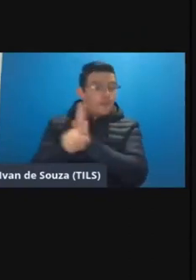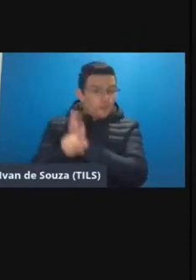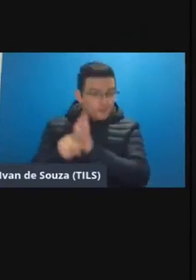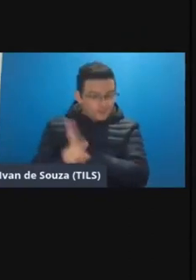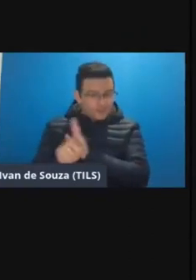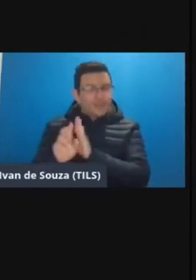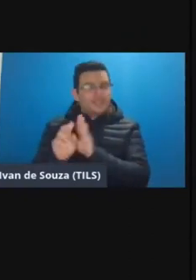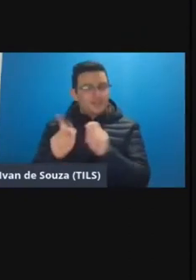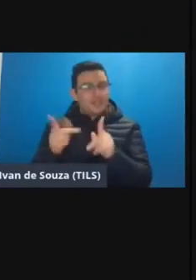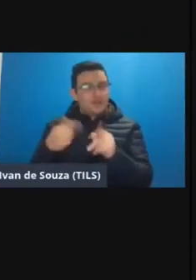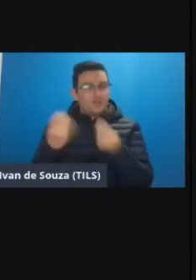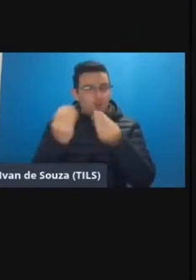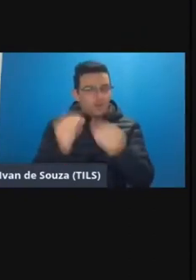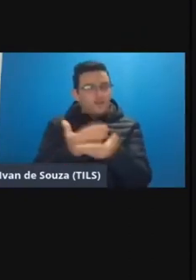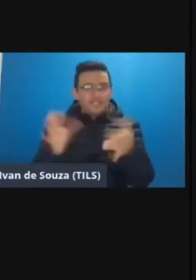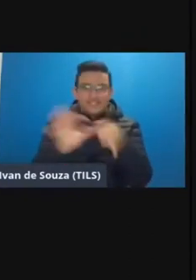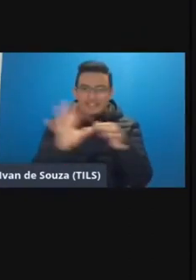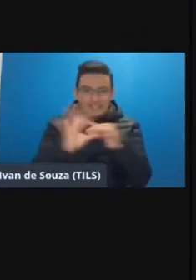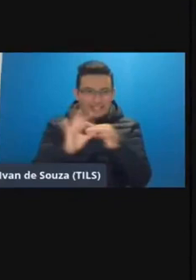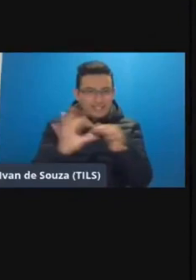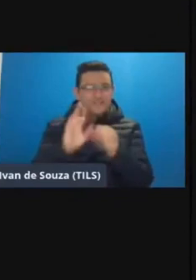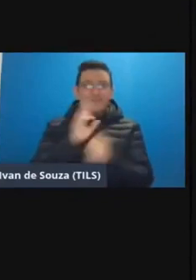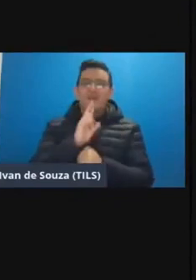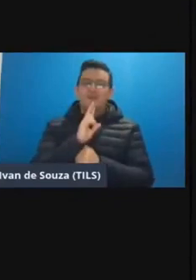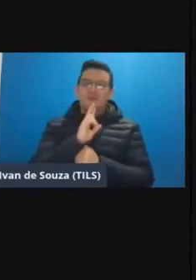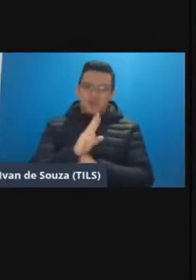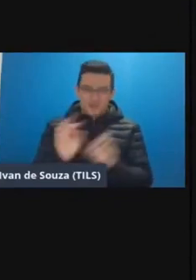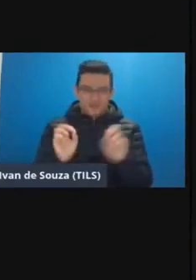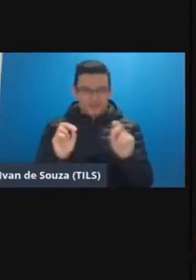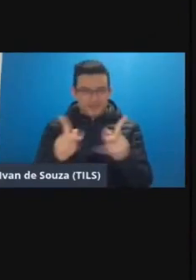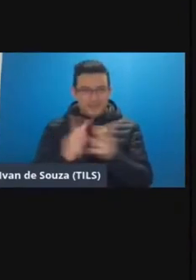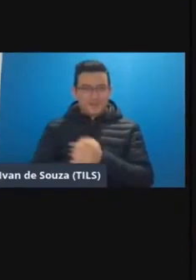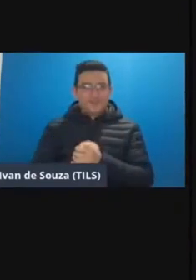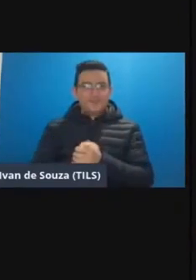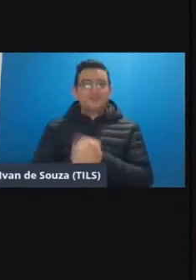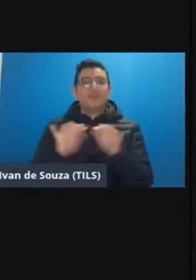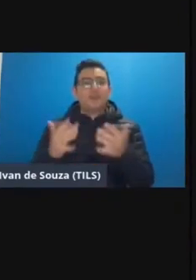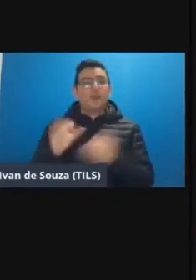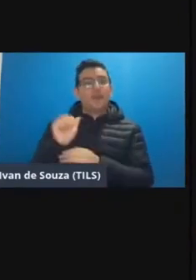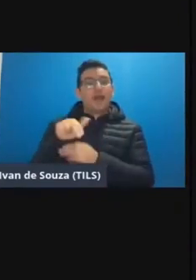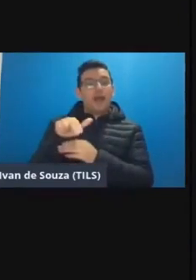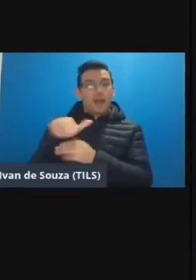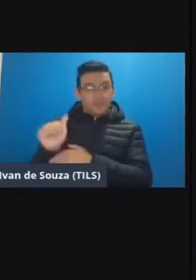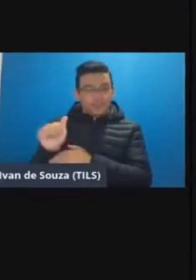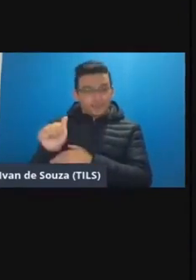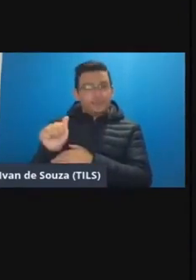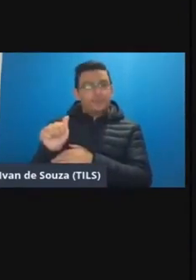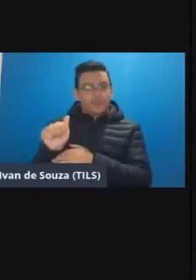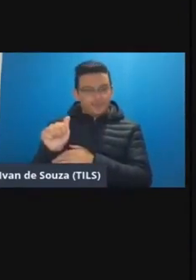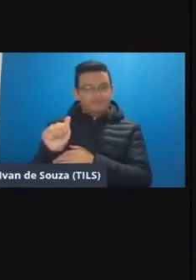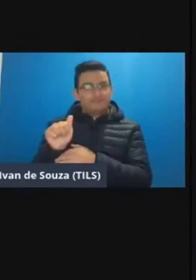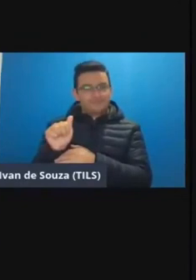pessoal vou colocar na tela e vocês fiquem à vontade para responder tá bom é da Ana Jung Blut que